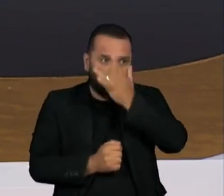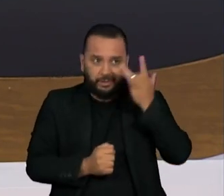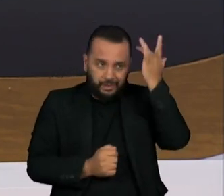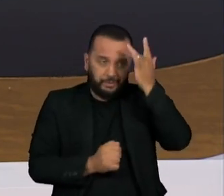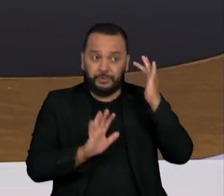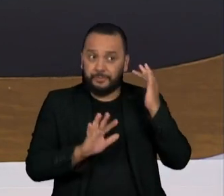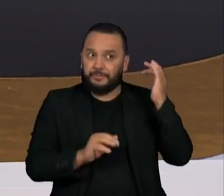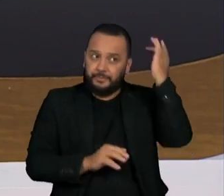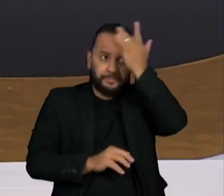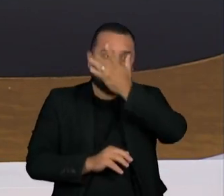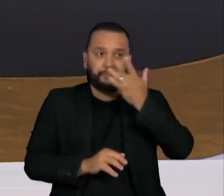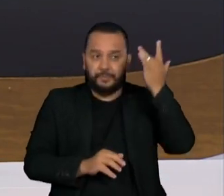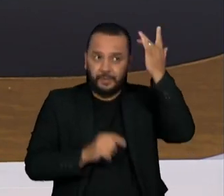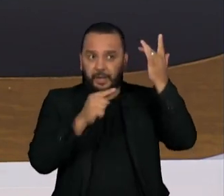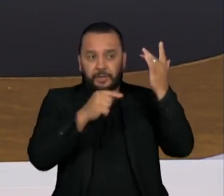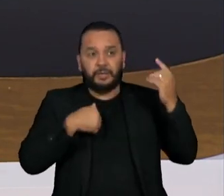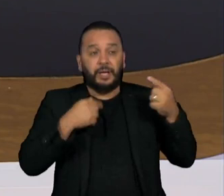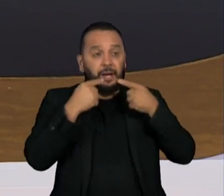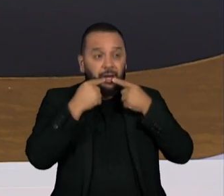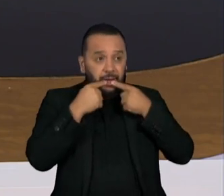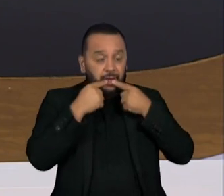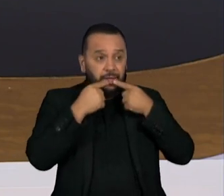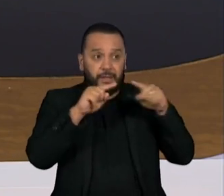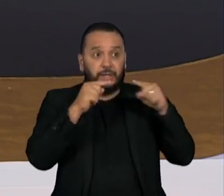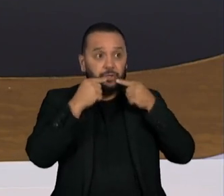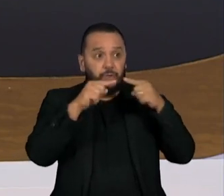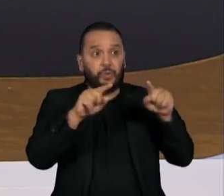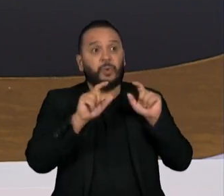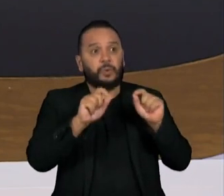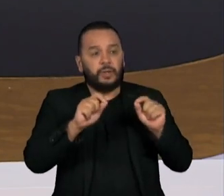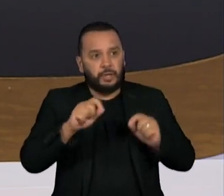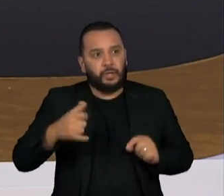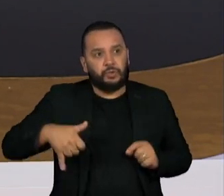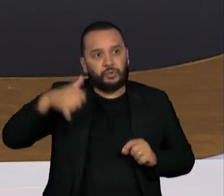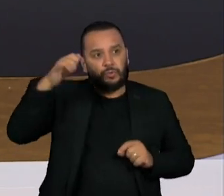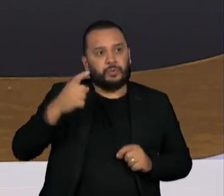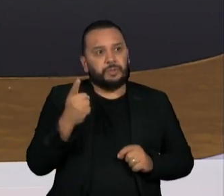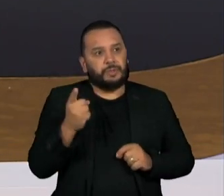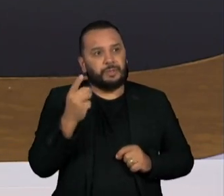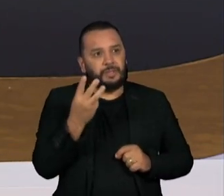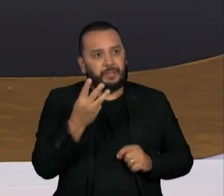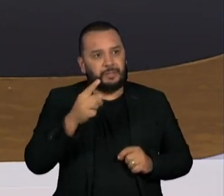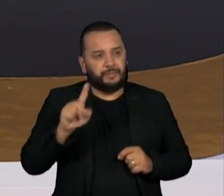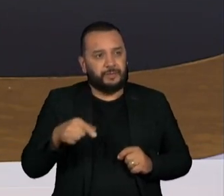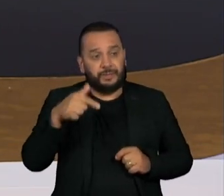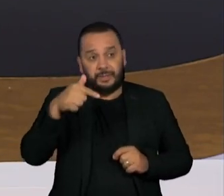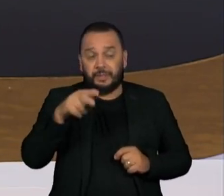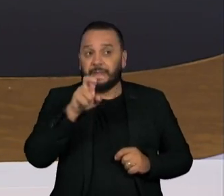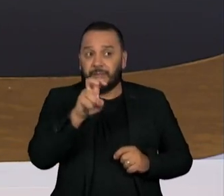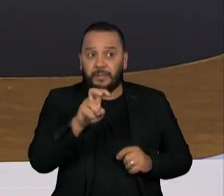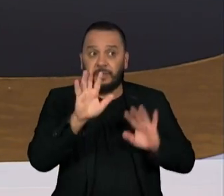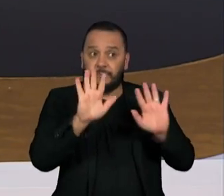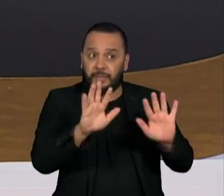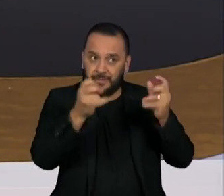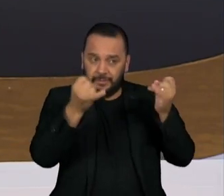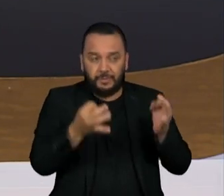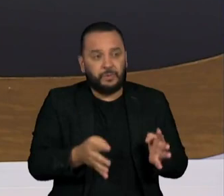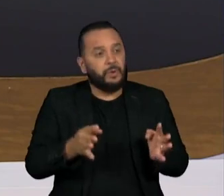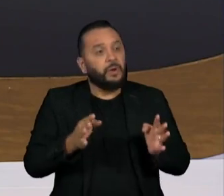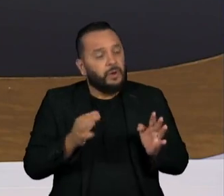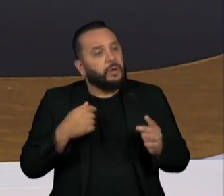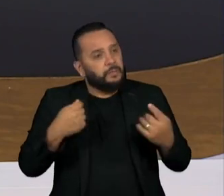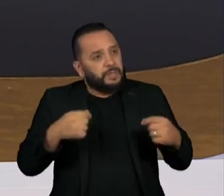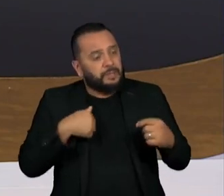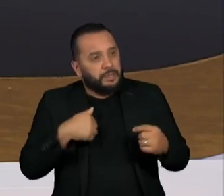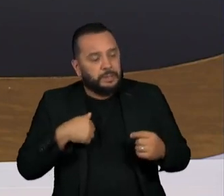O ministro Fernando Haddad criticou internamente os juros de 13,75, mas disse que é o momento de se buscar uma